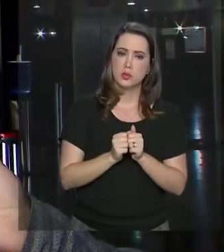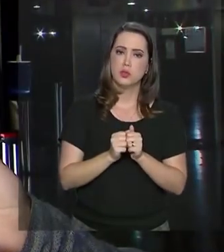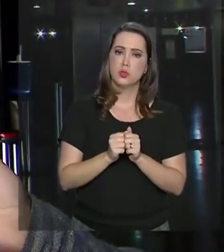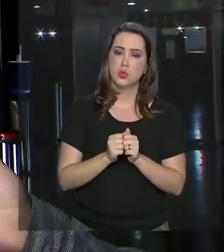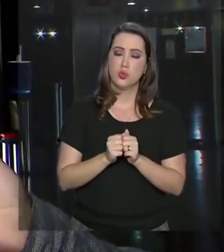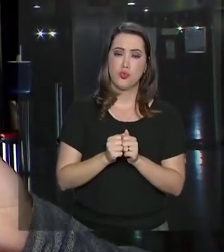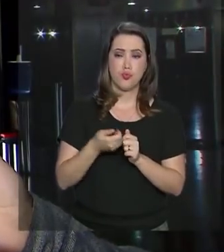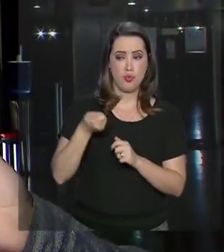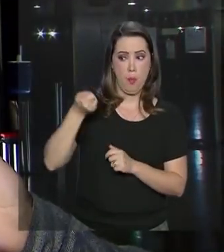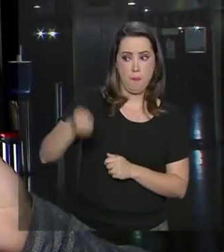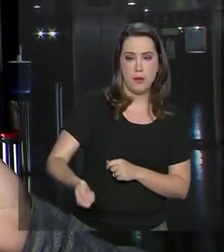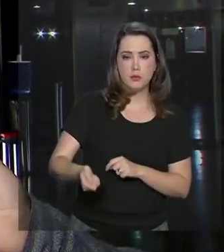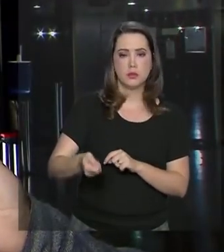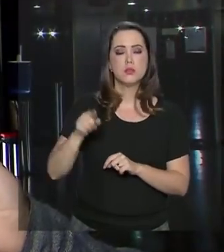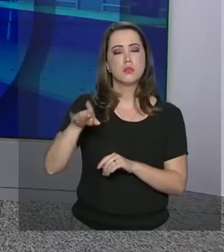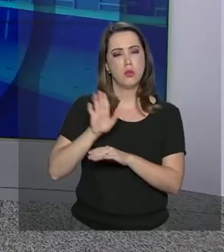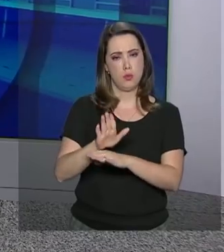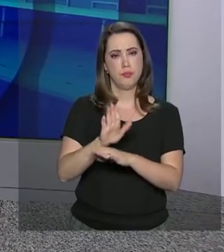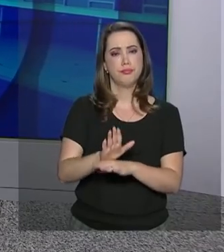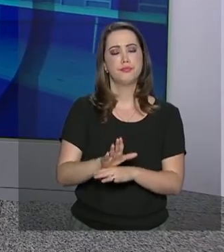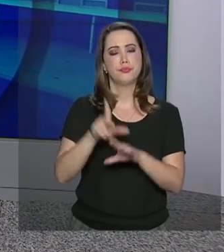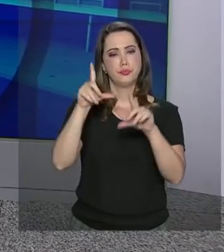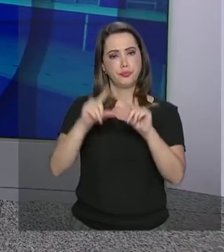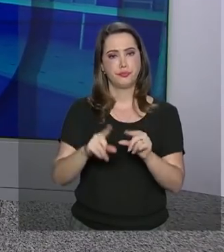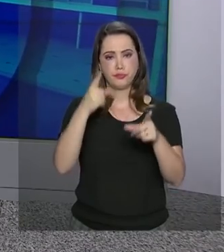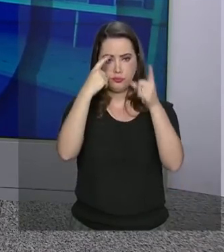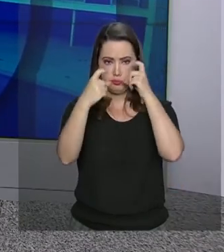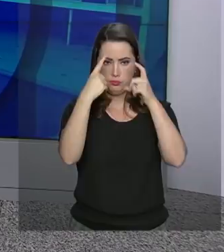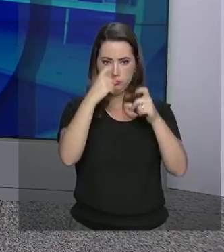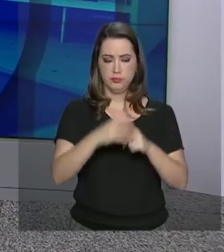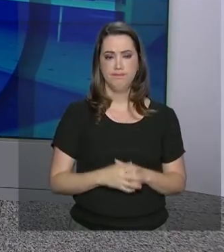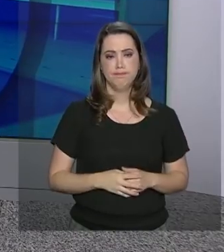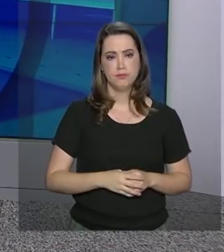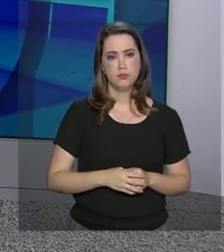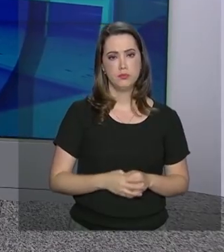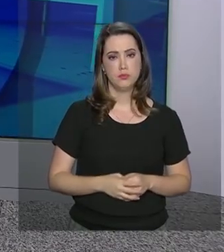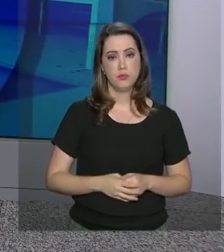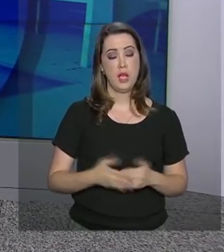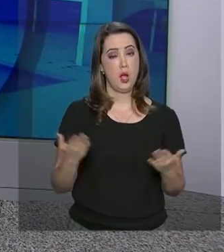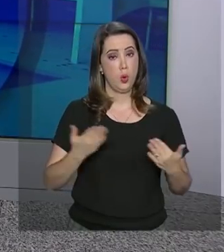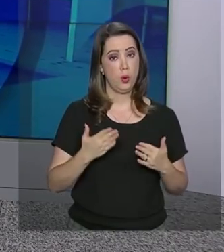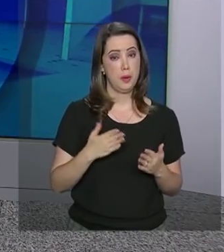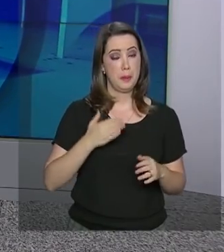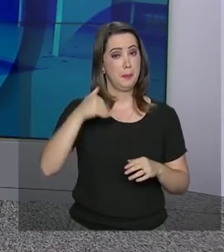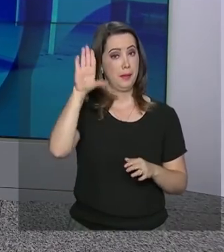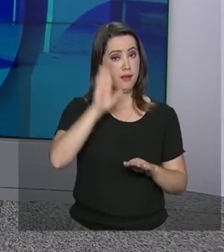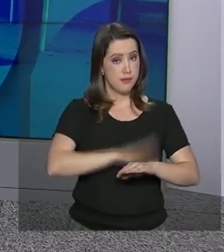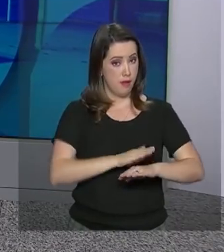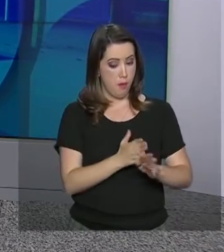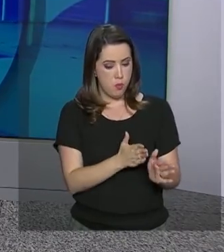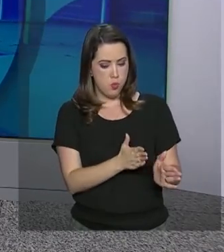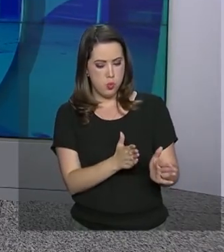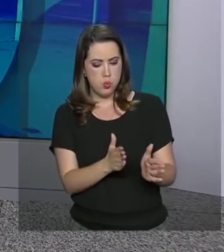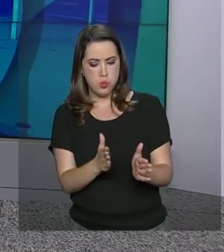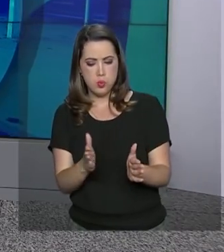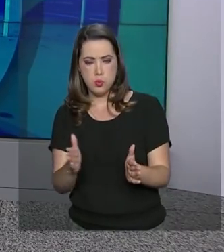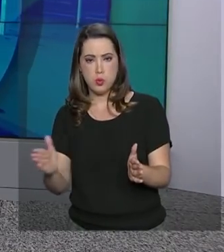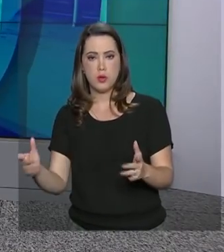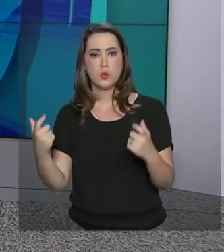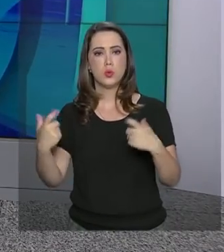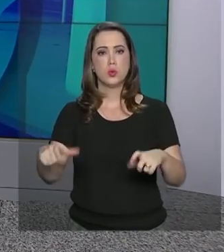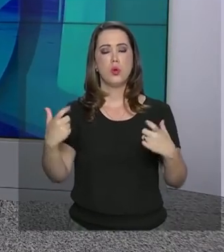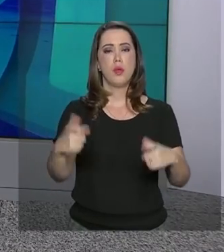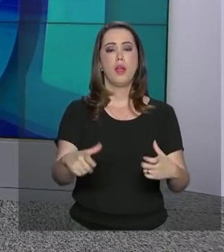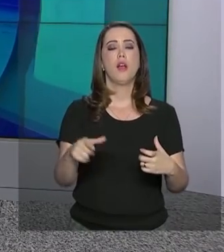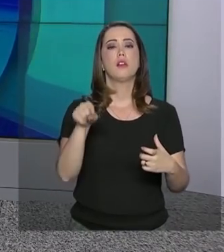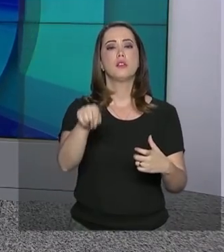repressão, ajuda a reduzir a violência. Foi prorrogada a atuação da Força Nacional de Segurança Pública nos canteiros de